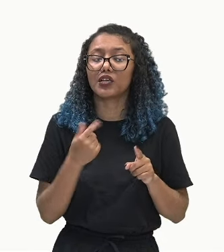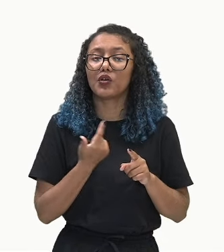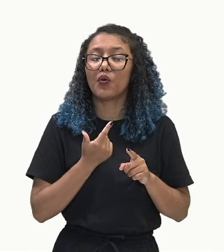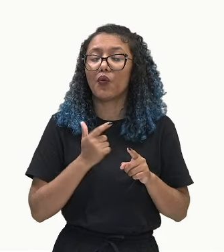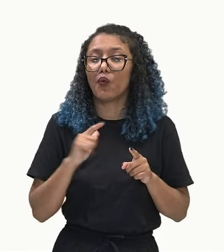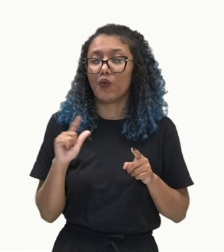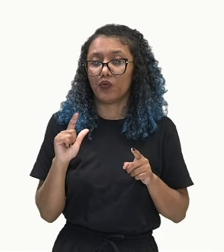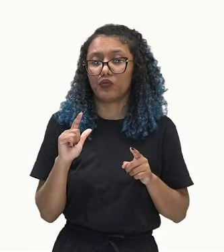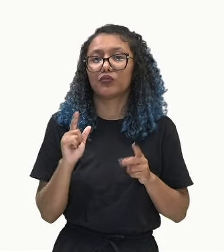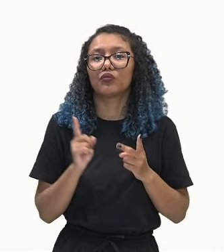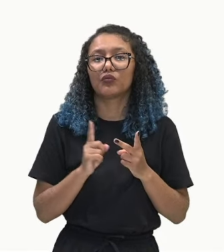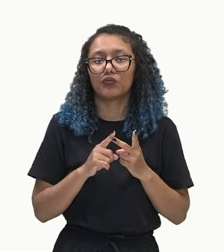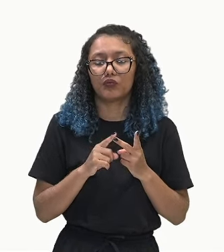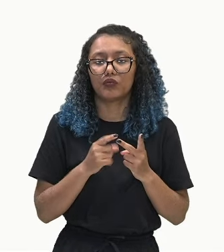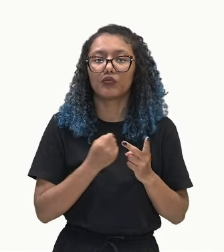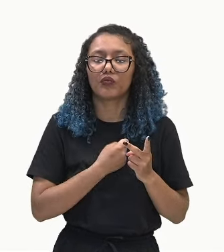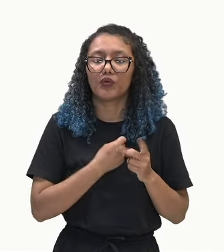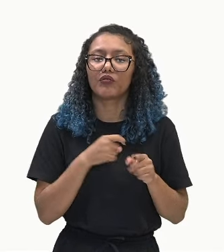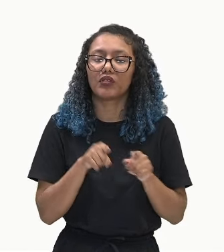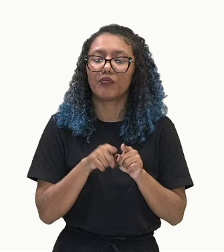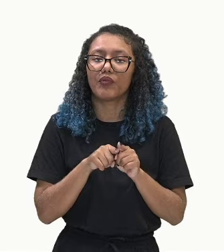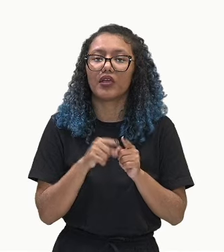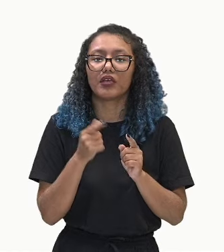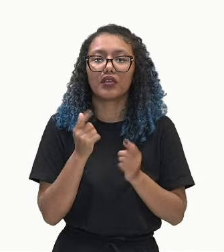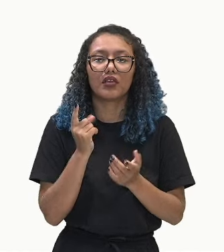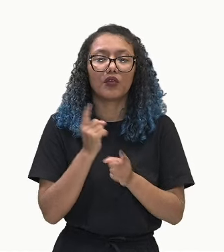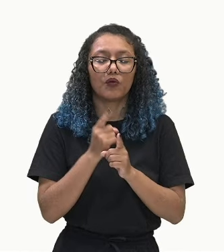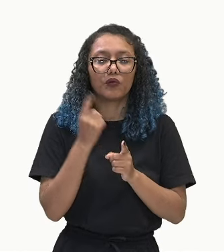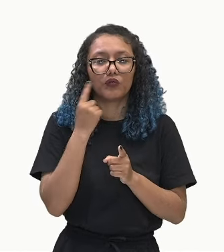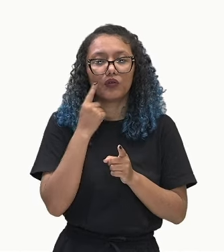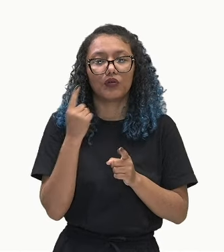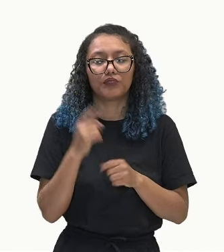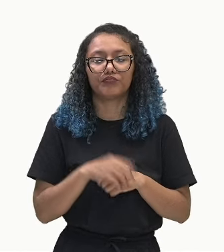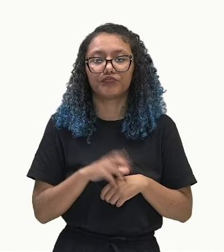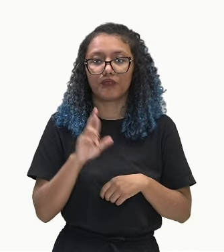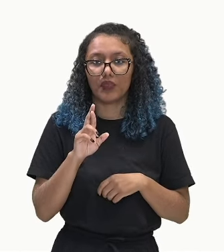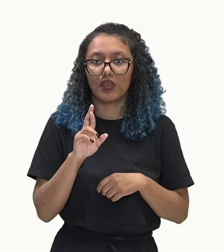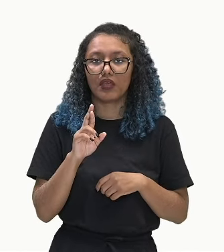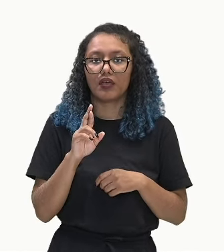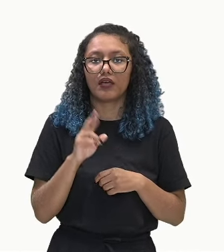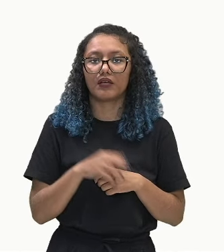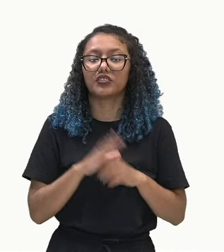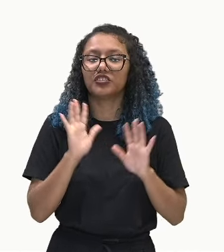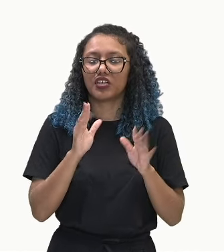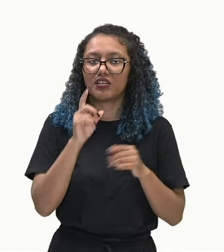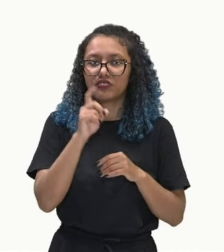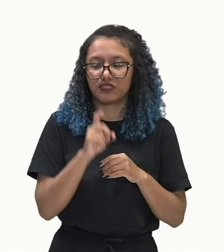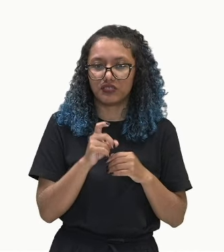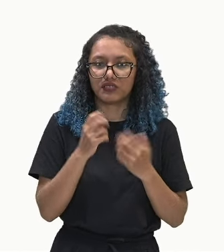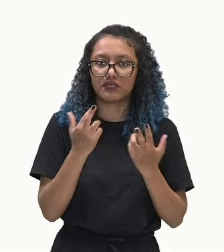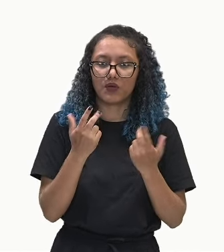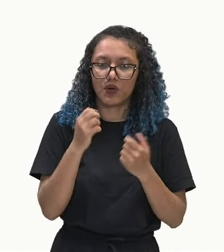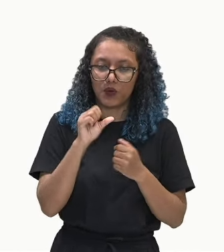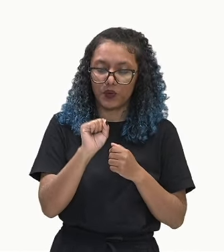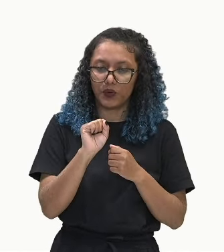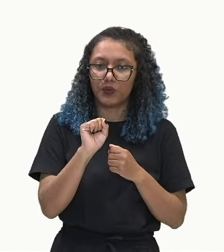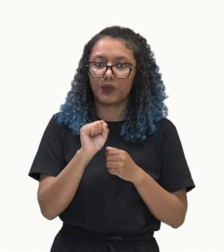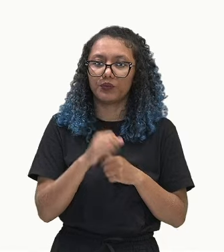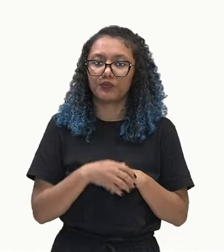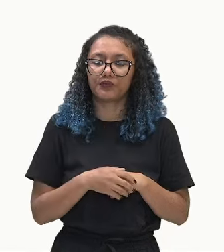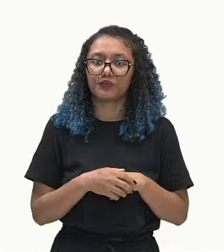um outro valor para a razão também. Olha só, a gente já tinha o x igual a 8,